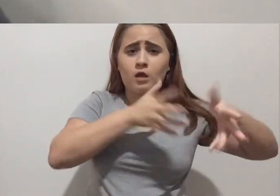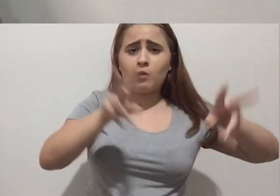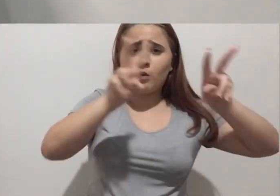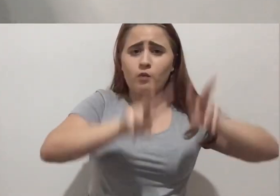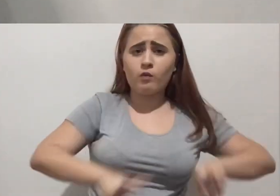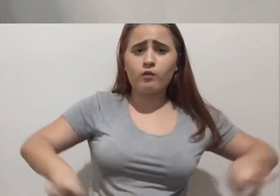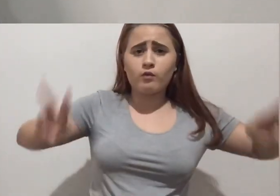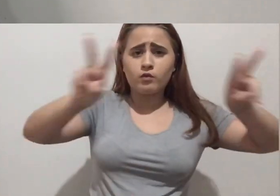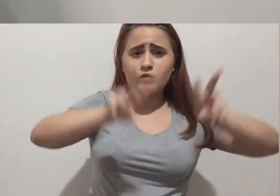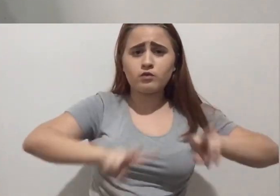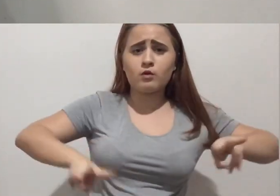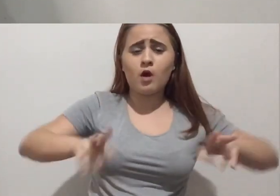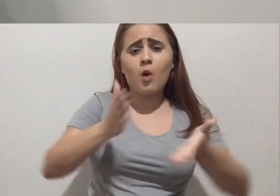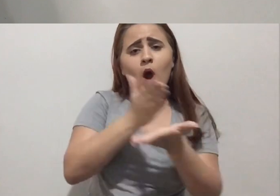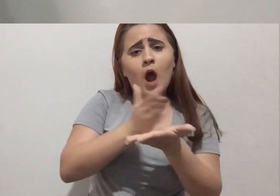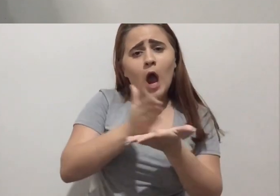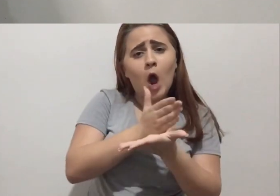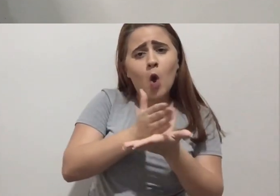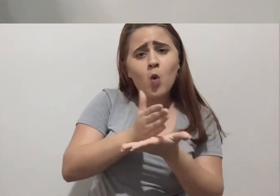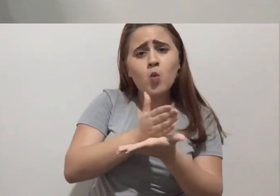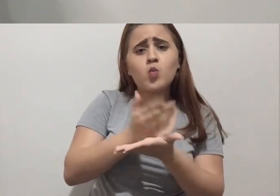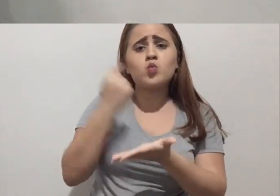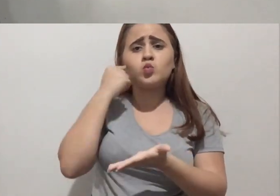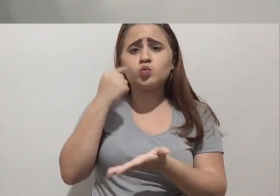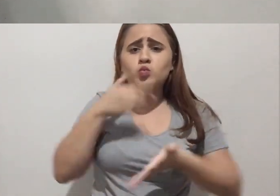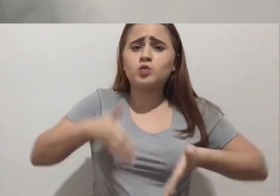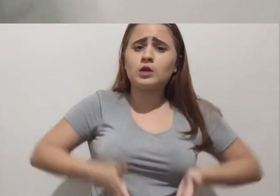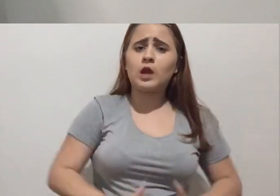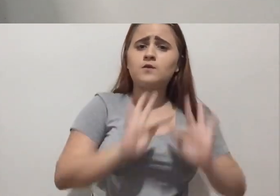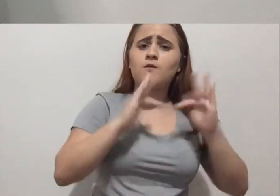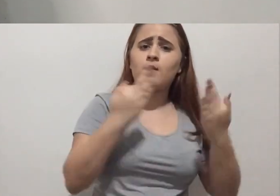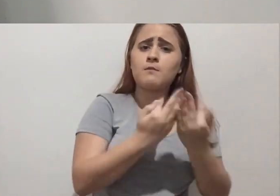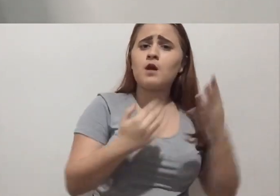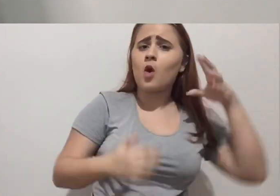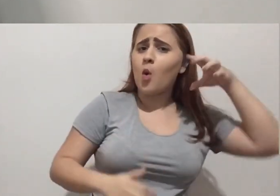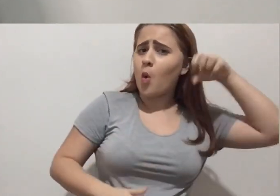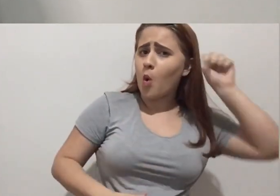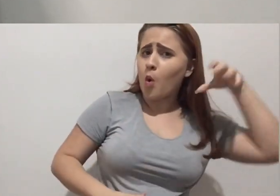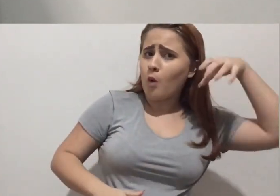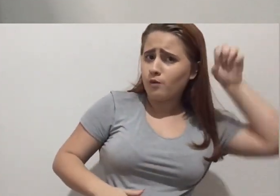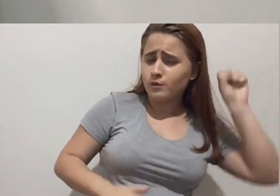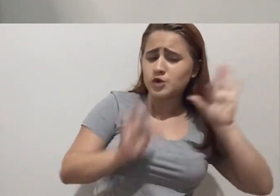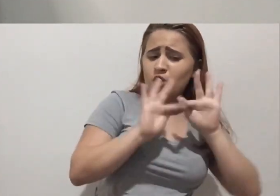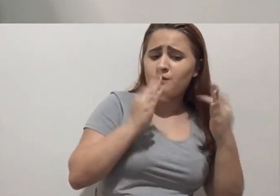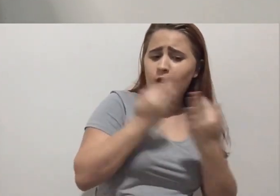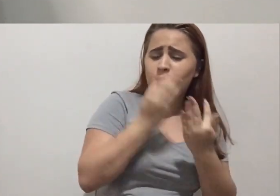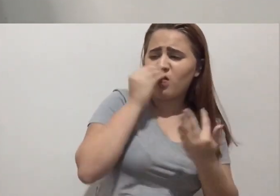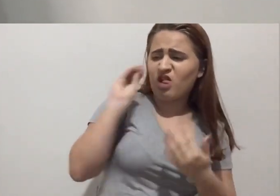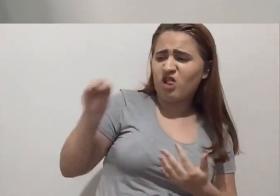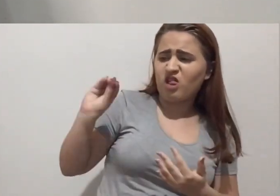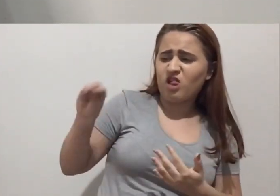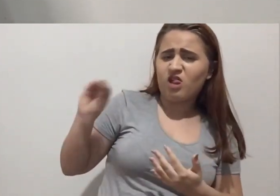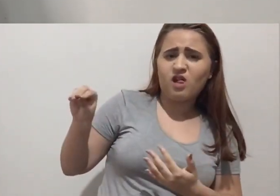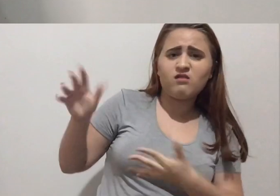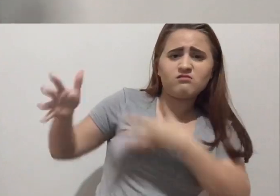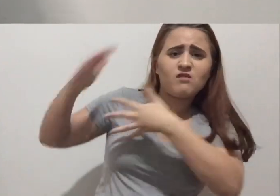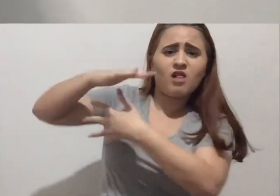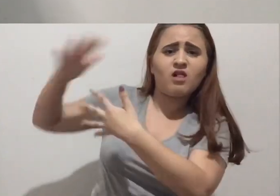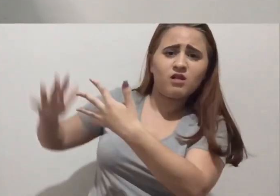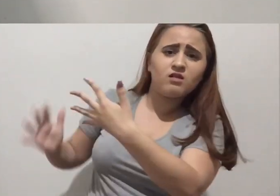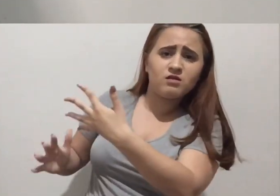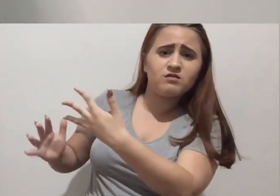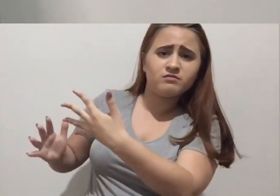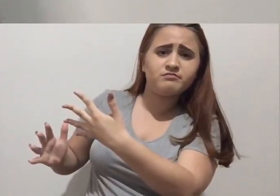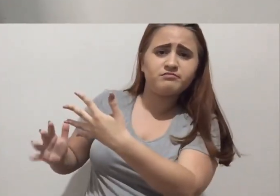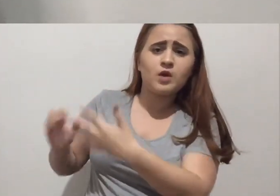surdos nascem em família de pais ouvintes, certo? E muitos pais optam por não utilizar a Libras ou mesmo